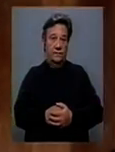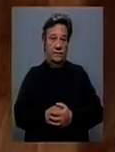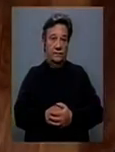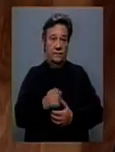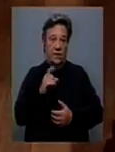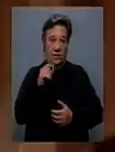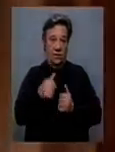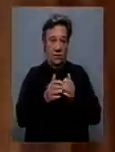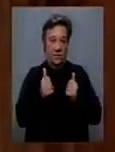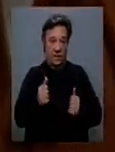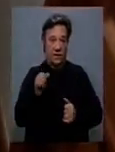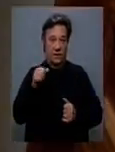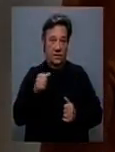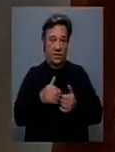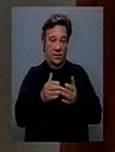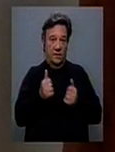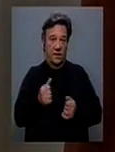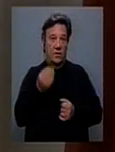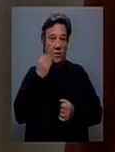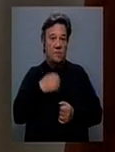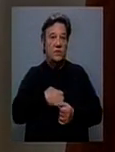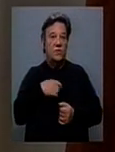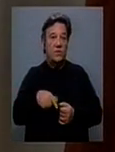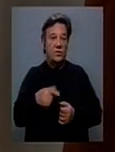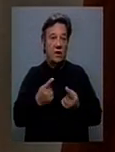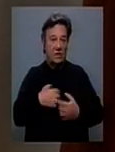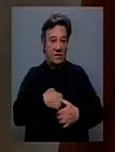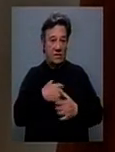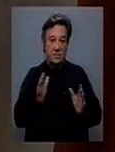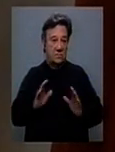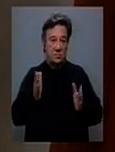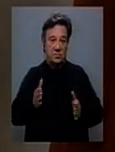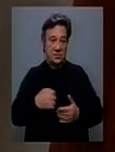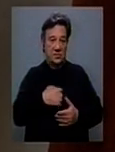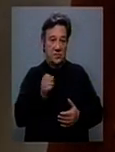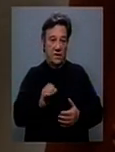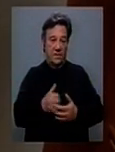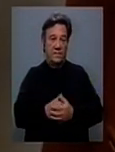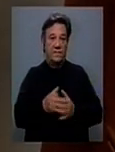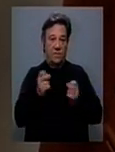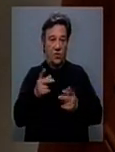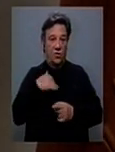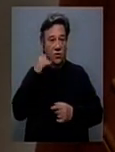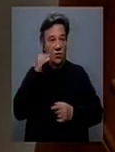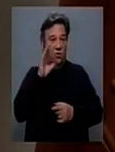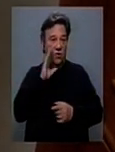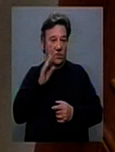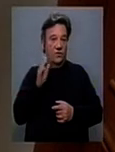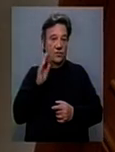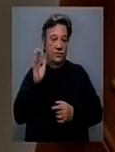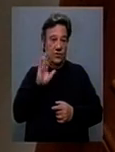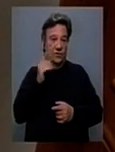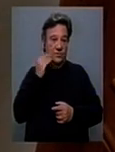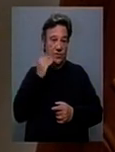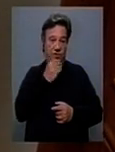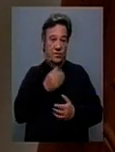Olá, está tudo bem? Sim, está tudo bem. Como é que te sentes hoje? Algum sintoma? Não, nenhum sintoma. Ok, telefone-me mais logo. Tchau, beijinhos.